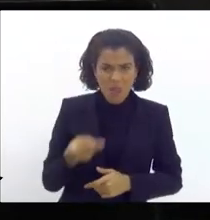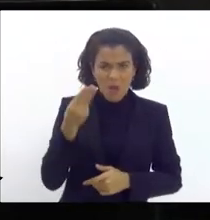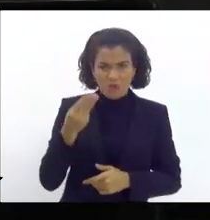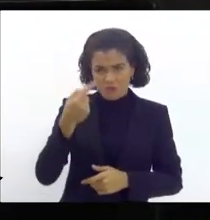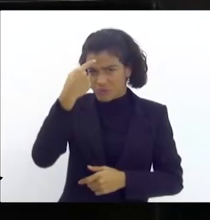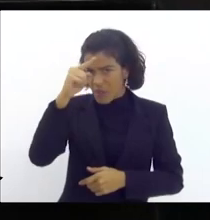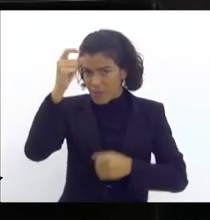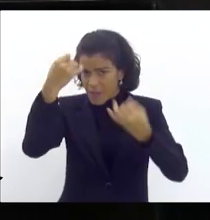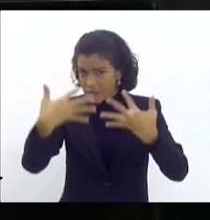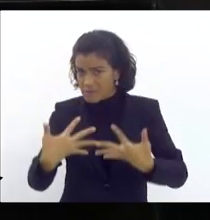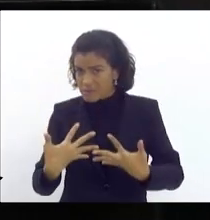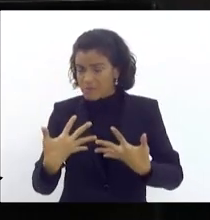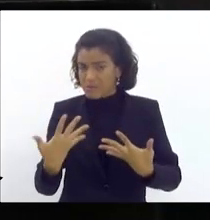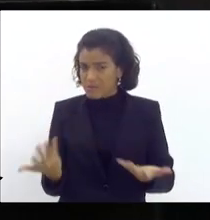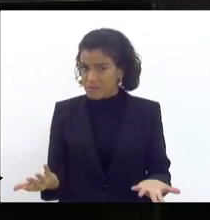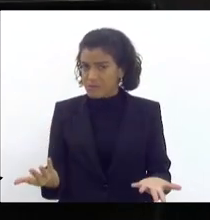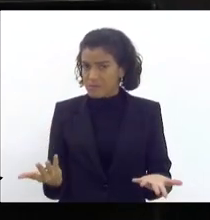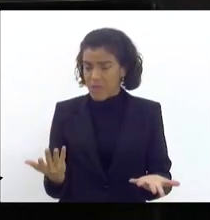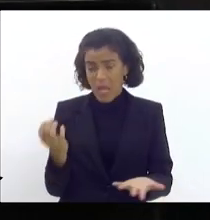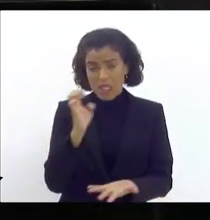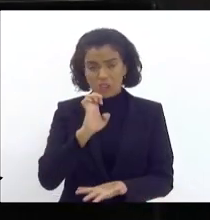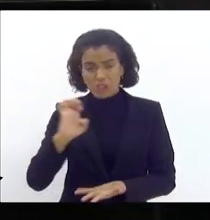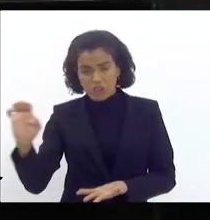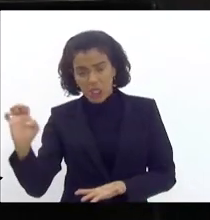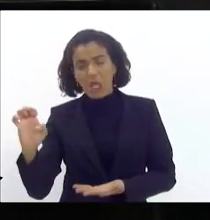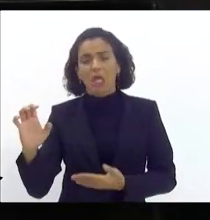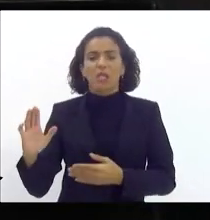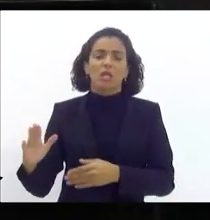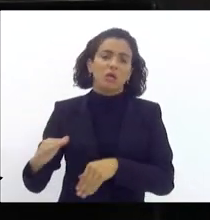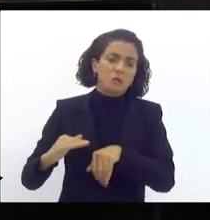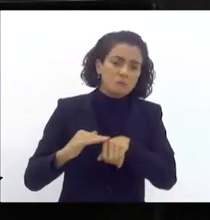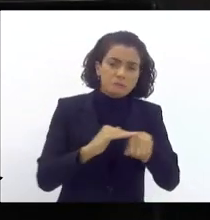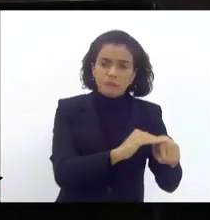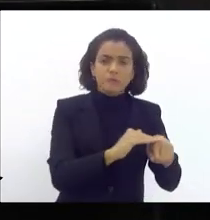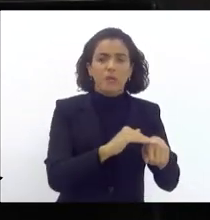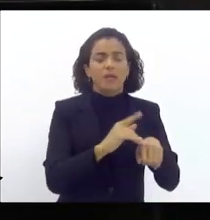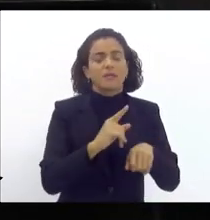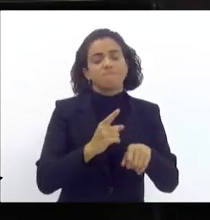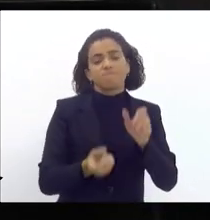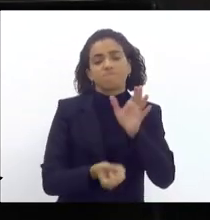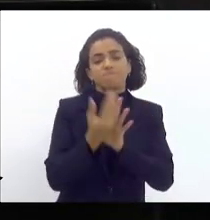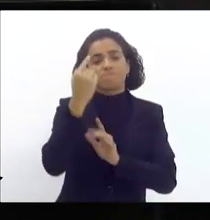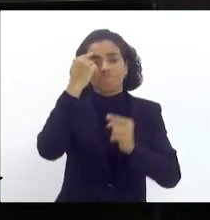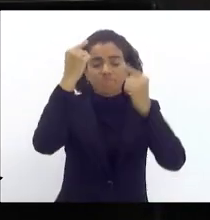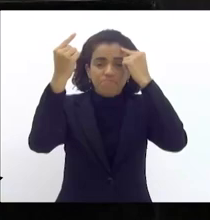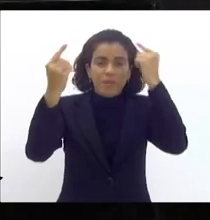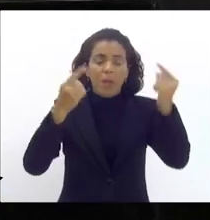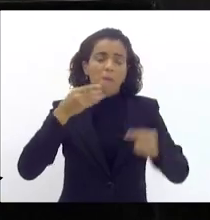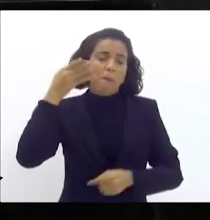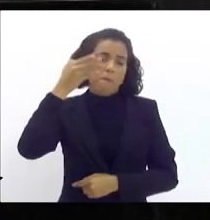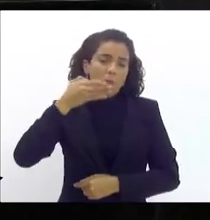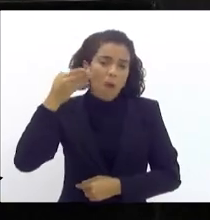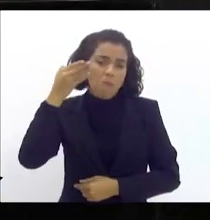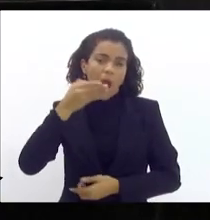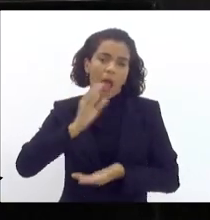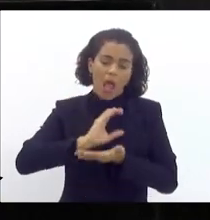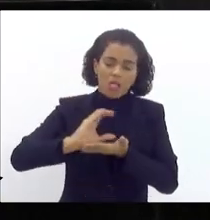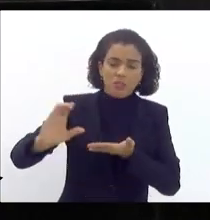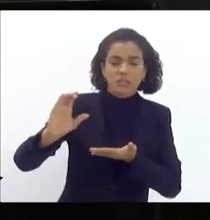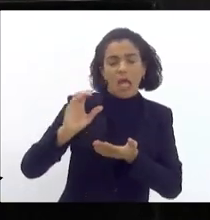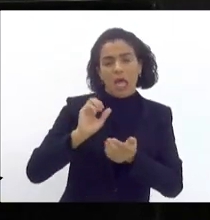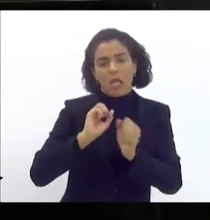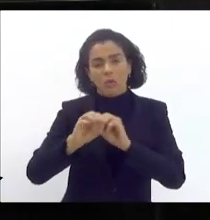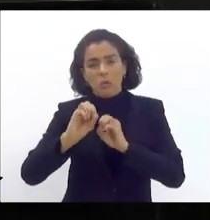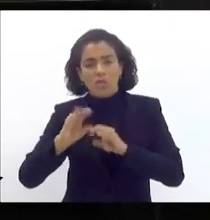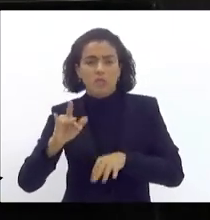saber explicar o que estava acontecendo. A esquerda veio, criou a narrativa que estava sendo cortado dinheiro da educação, do esporte,